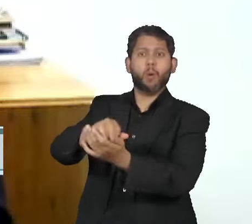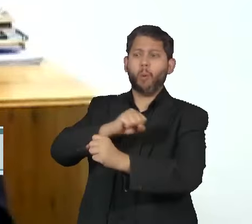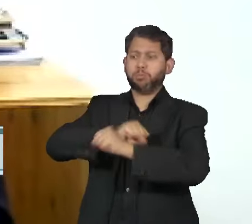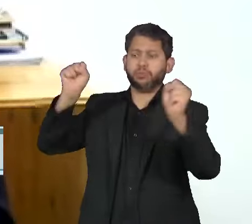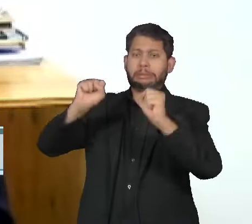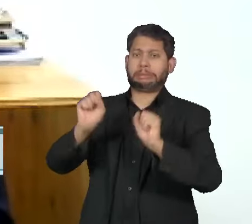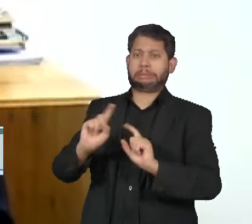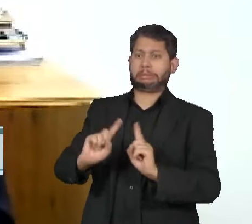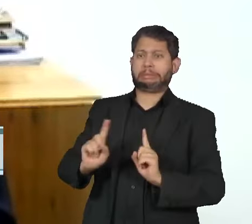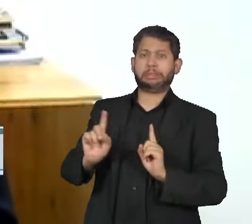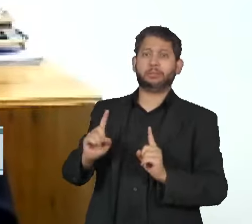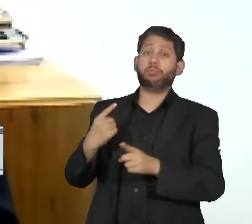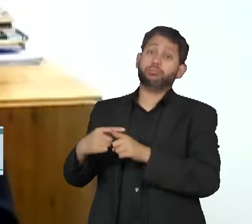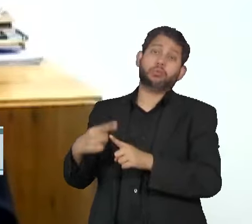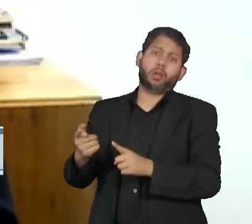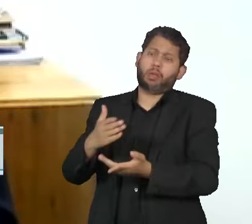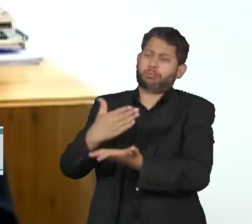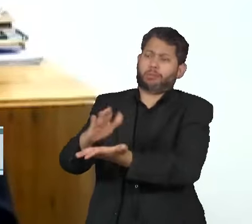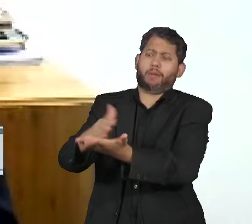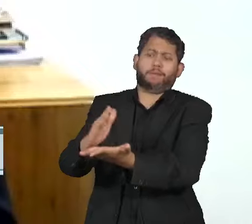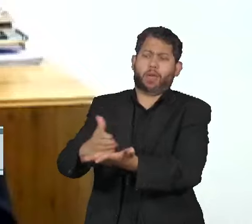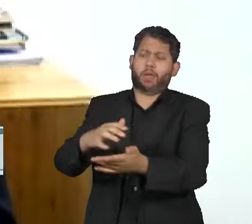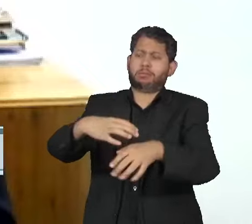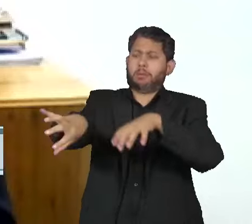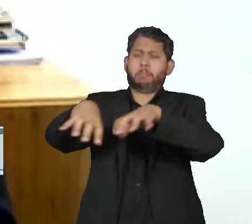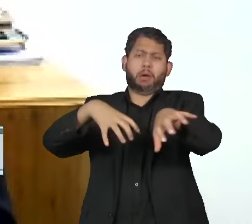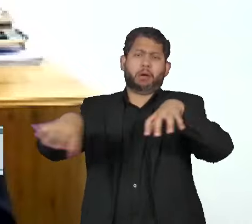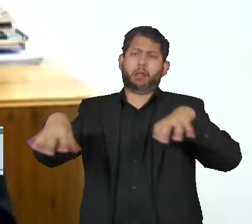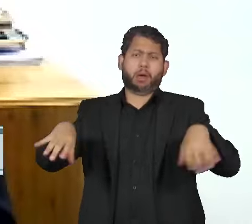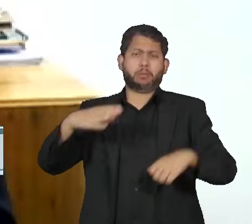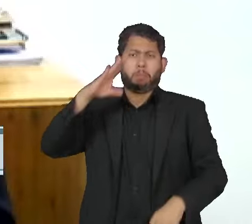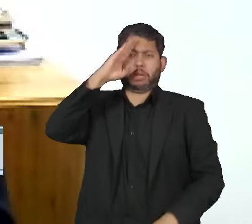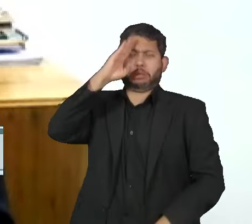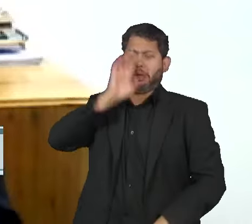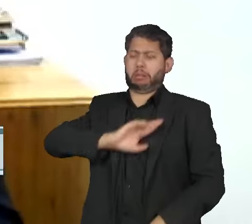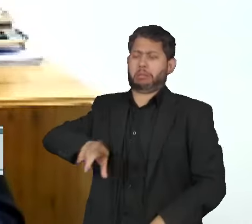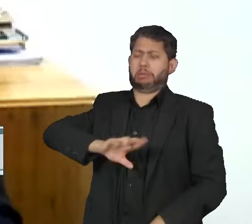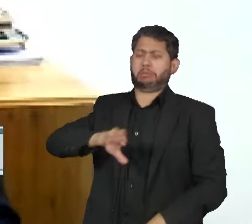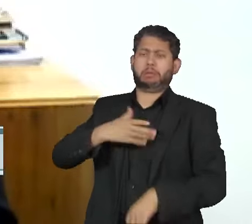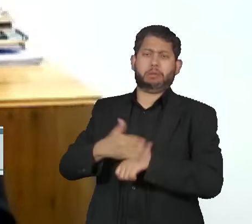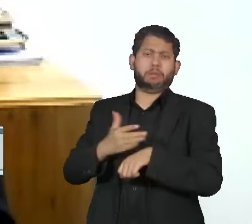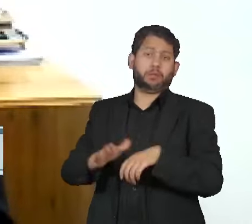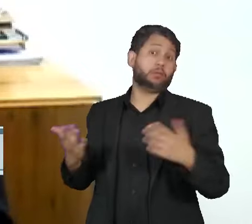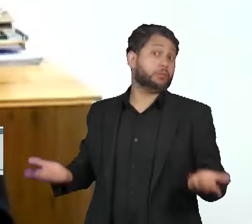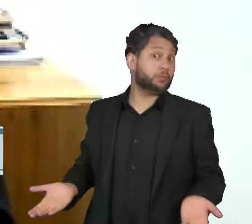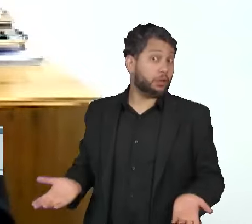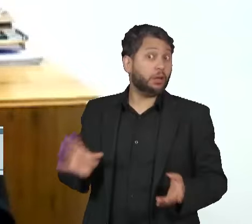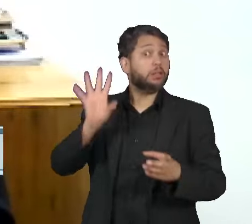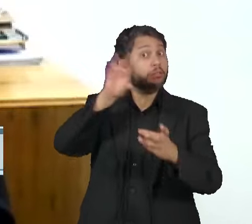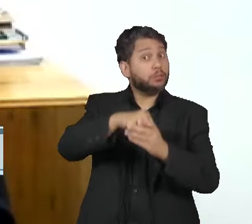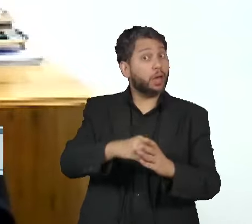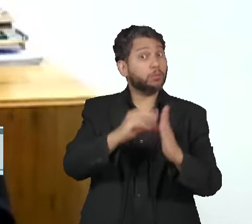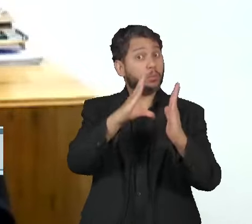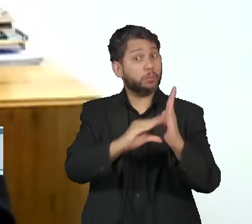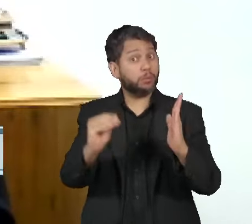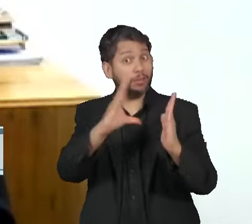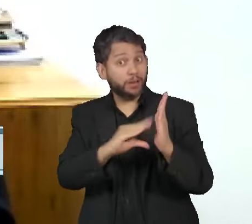segundo eles, não tem nada a ver com esses militares que foram presos e que, dentro do Palácio do Planalto,